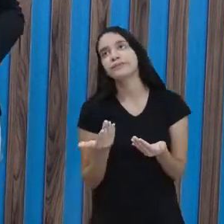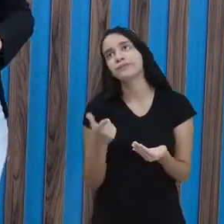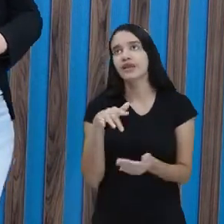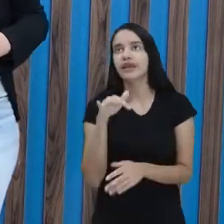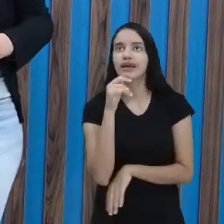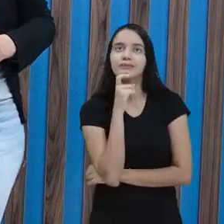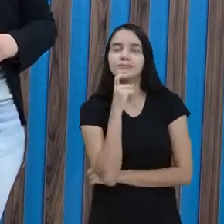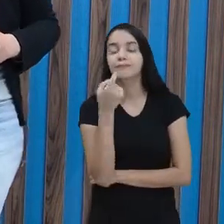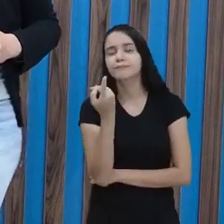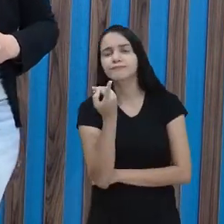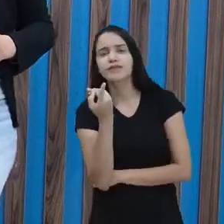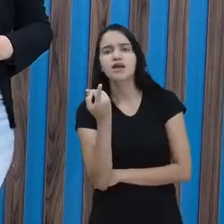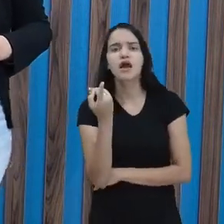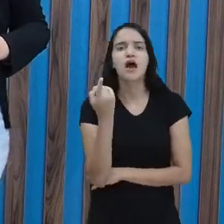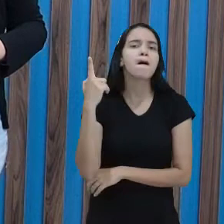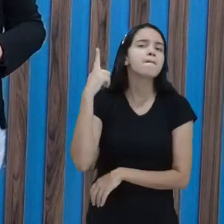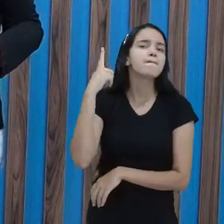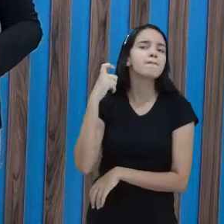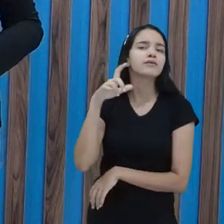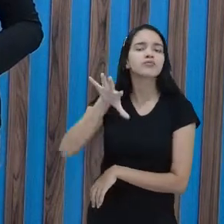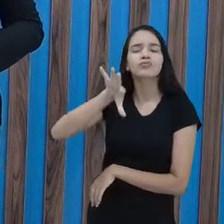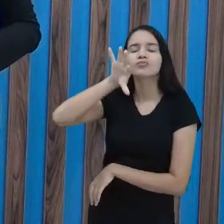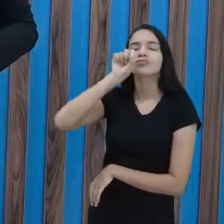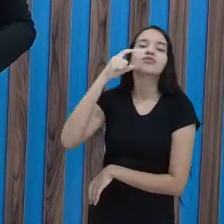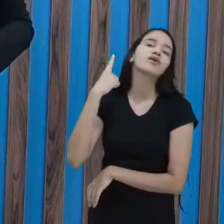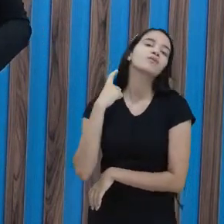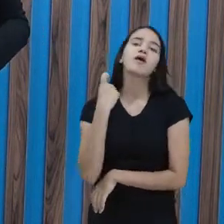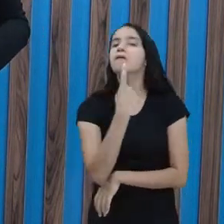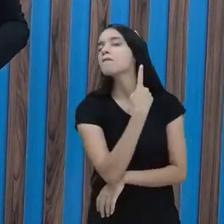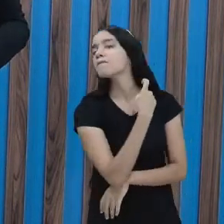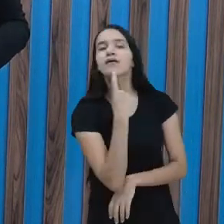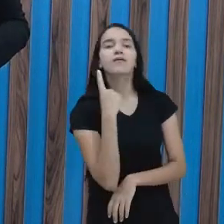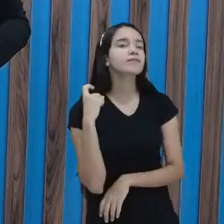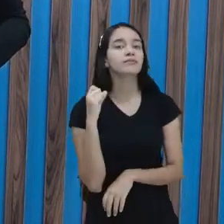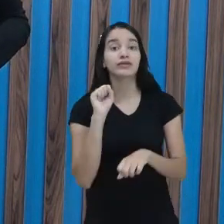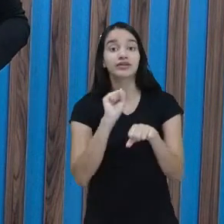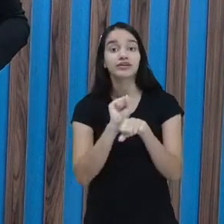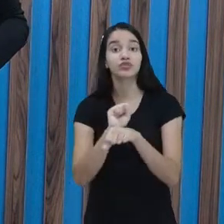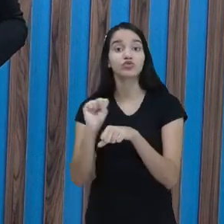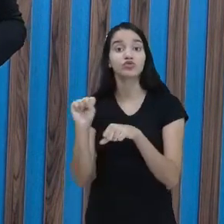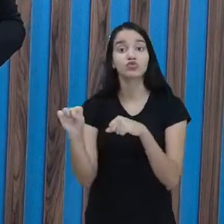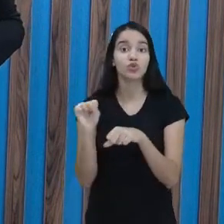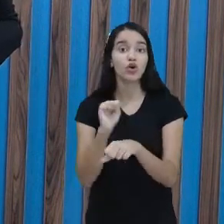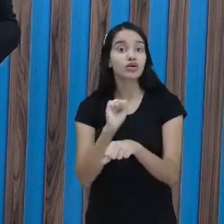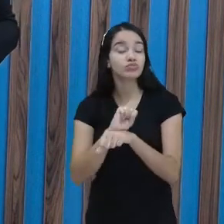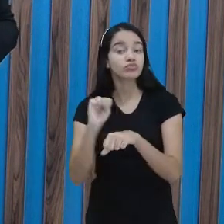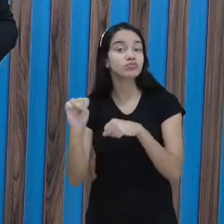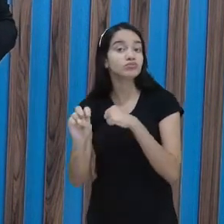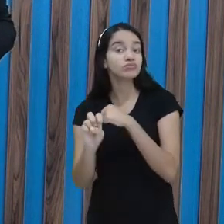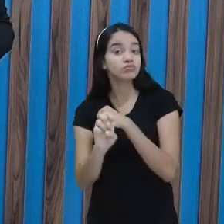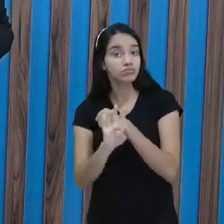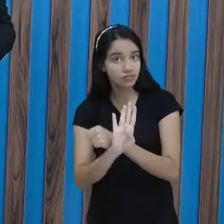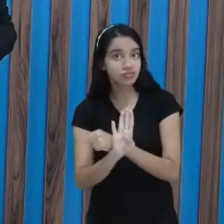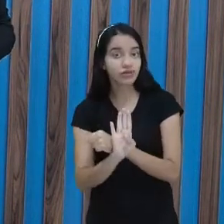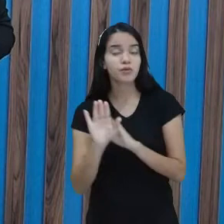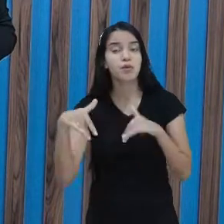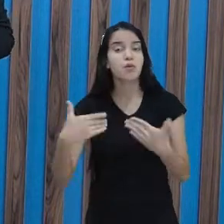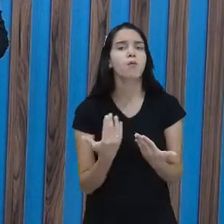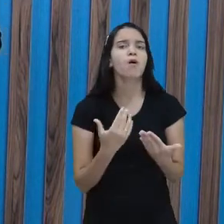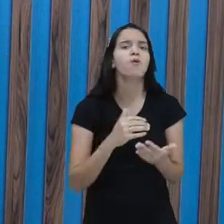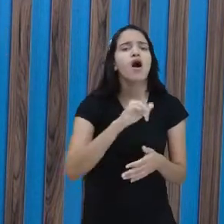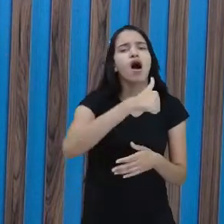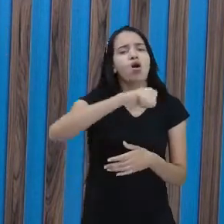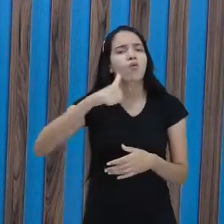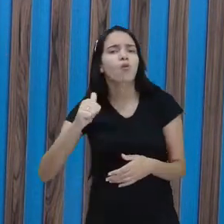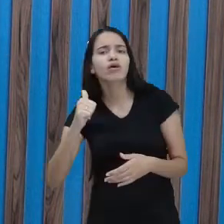perfume é o substantivo, tá? Quais seriam as características, as qualidades que